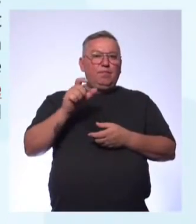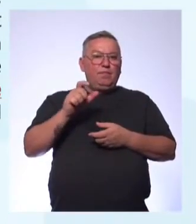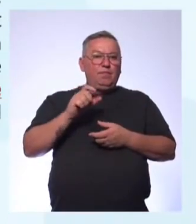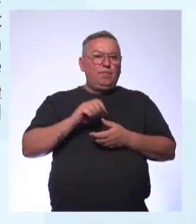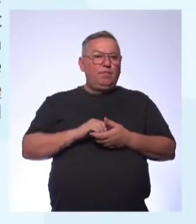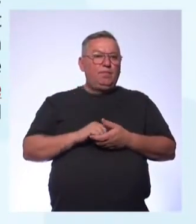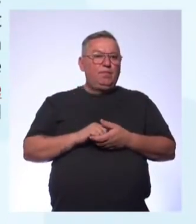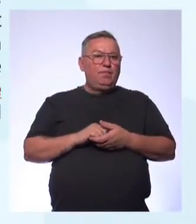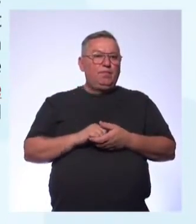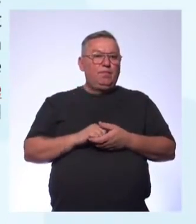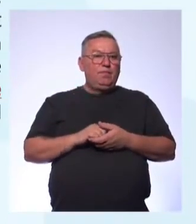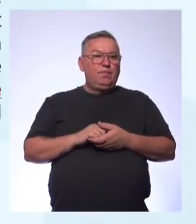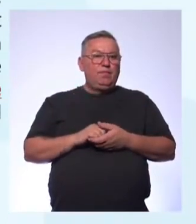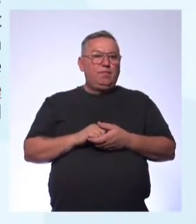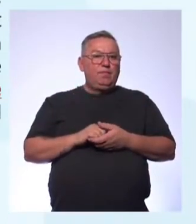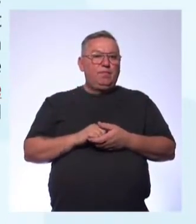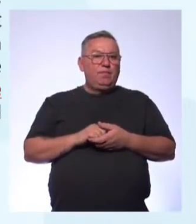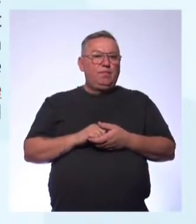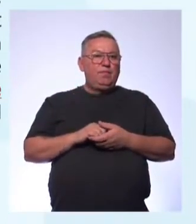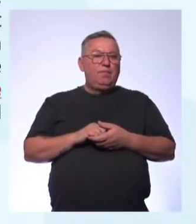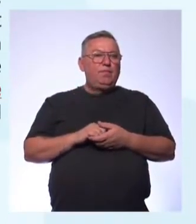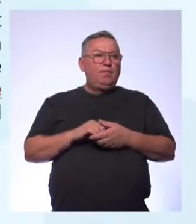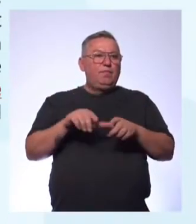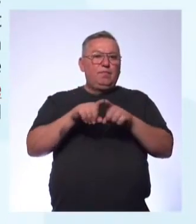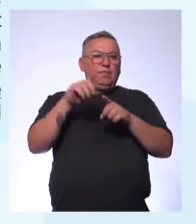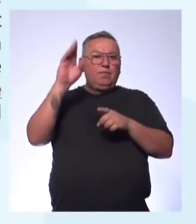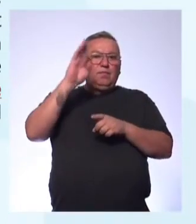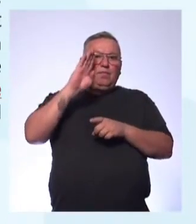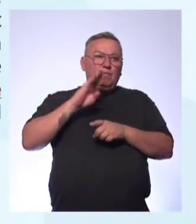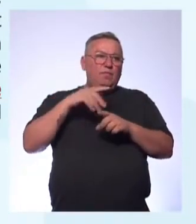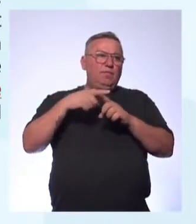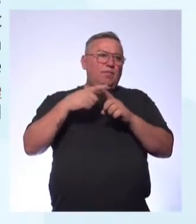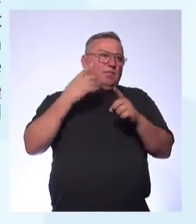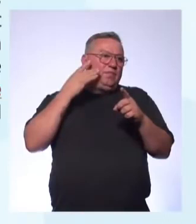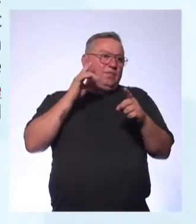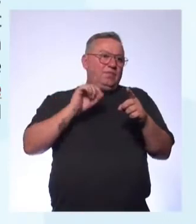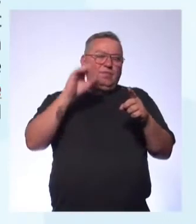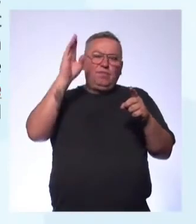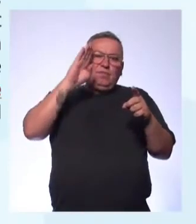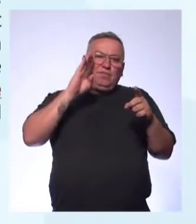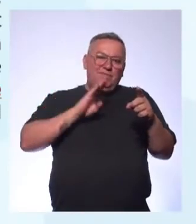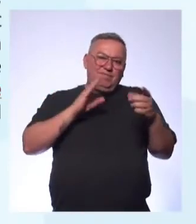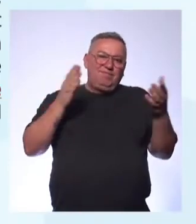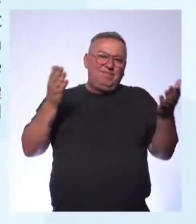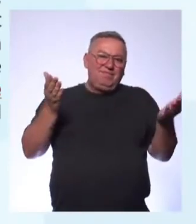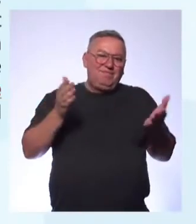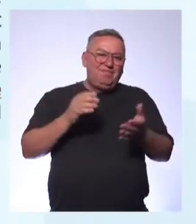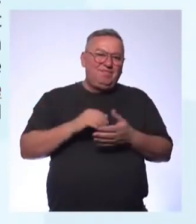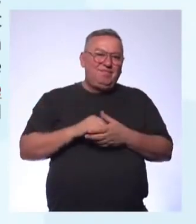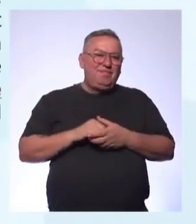Incluindo, inclusive Eu nem coloquei Brasil, né gente? Porque você não souber o que é Brasil Inapropriate